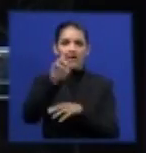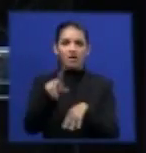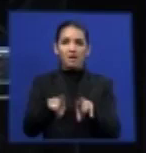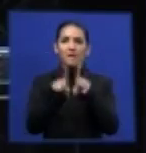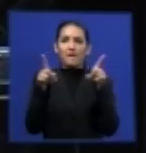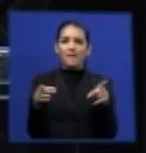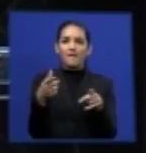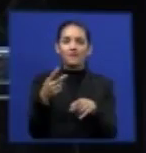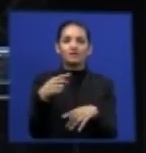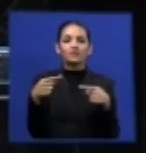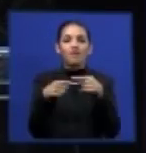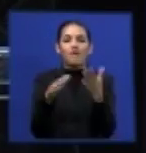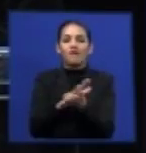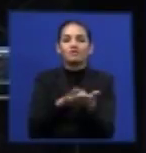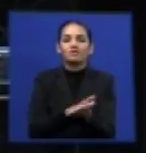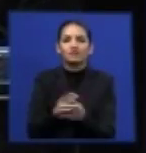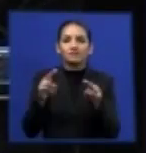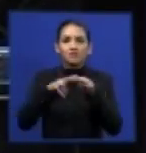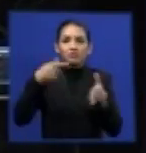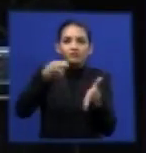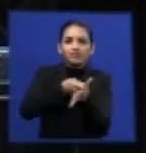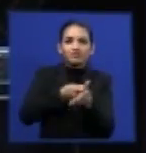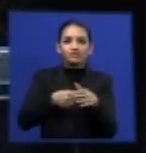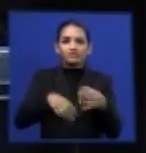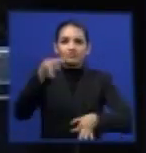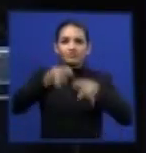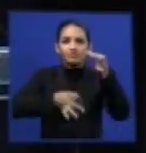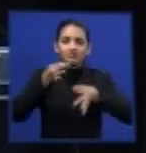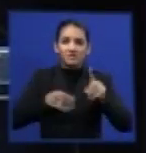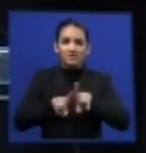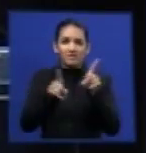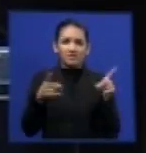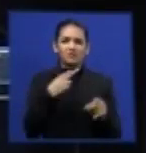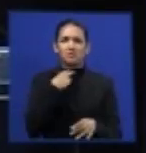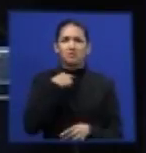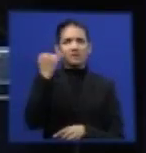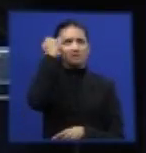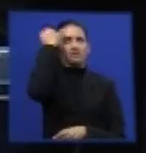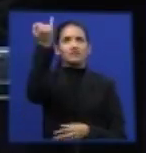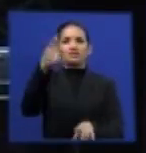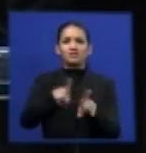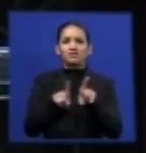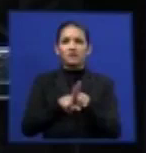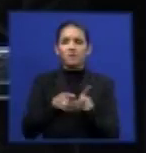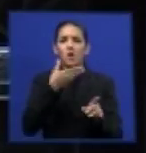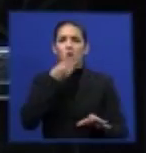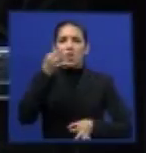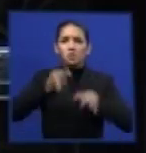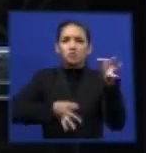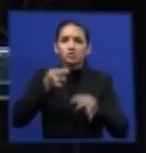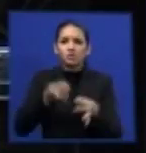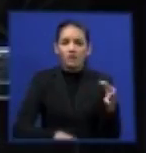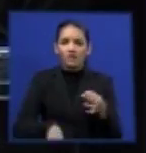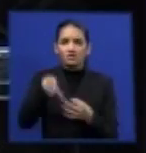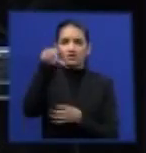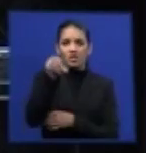Eu não posso imaginar que o ilustre juízo da nona vara federal, aqui sediada em Brasília,